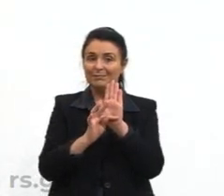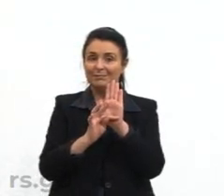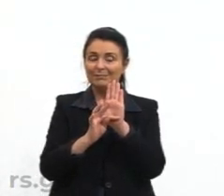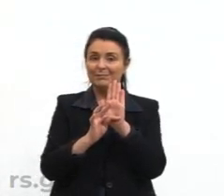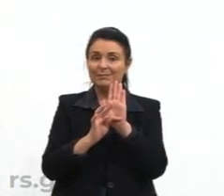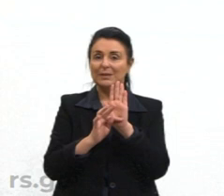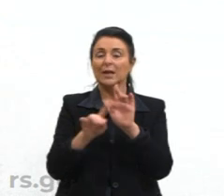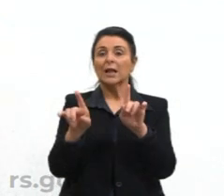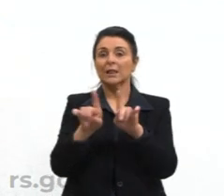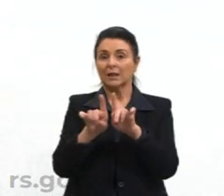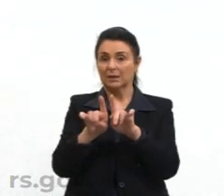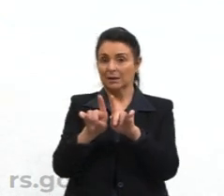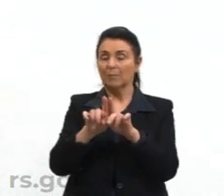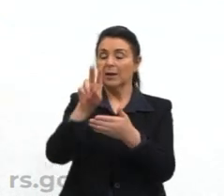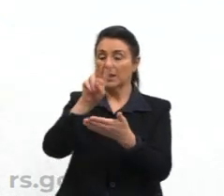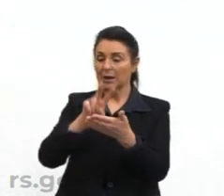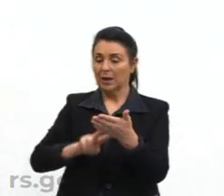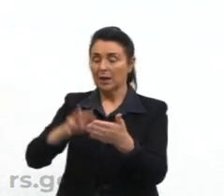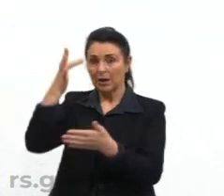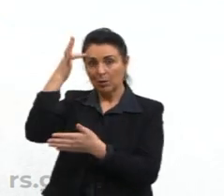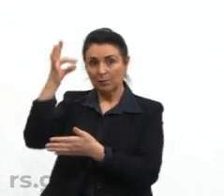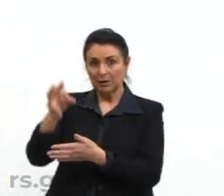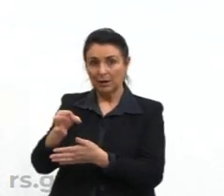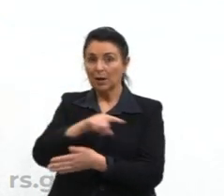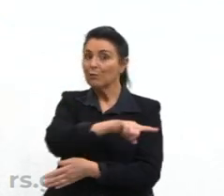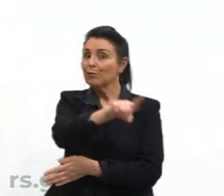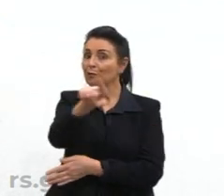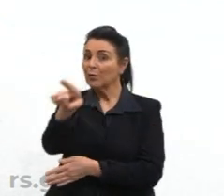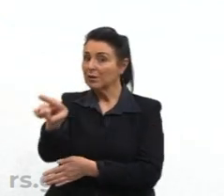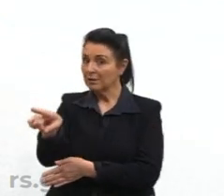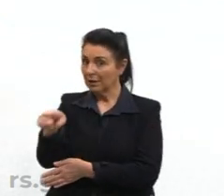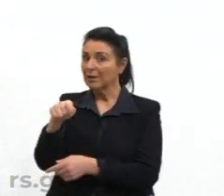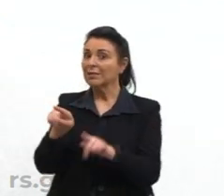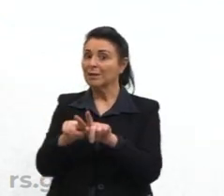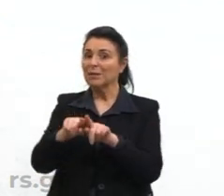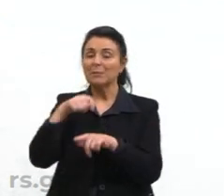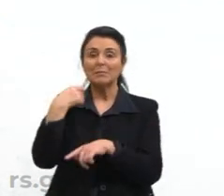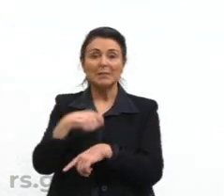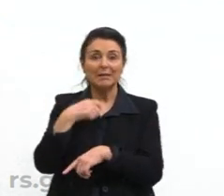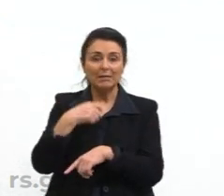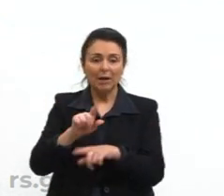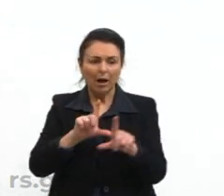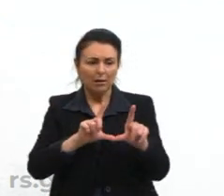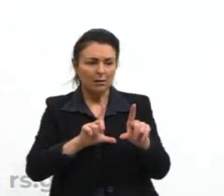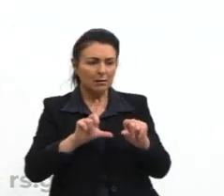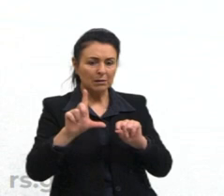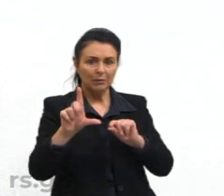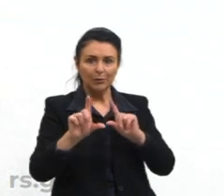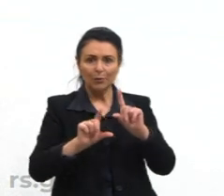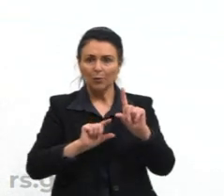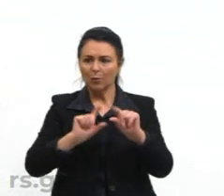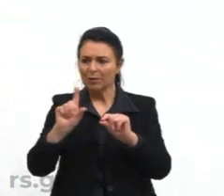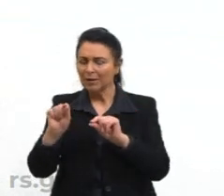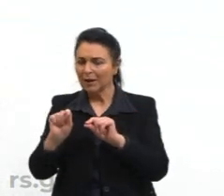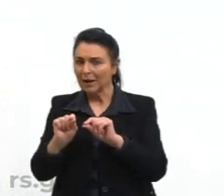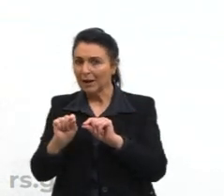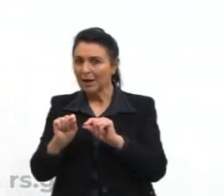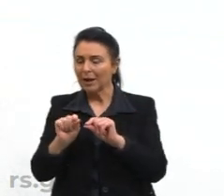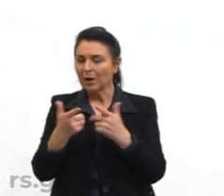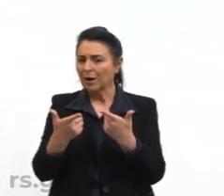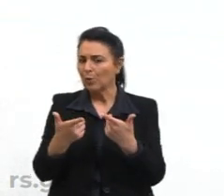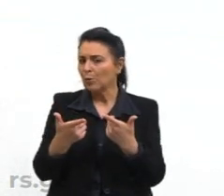Além de ler e compreender, você precisa também selecionar uma alternativa